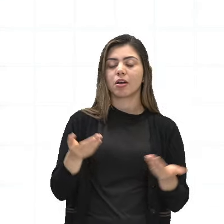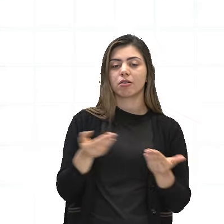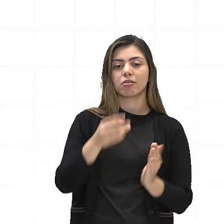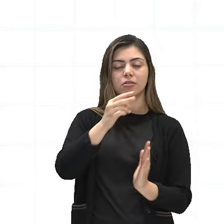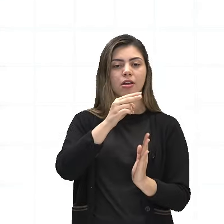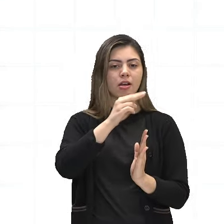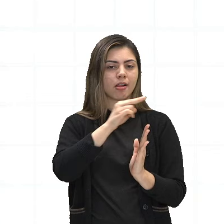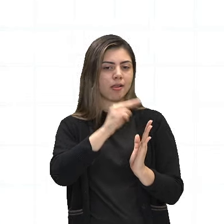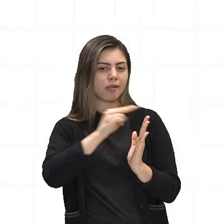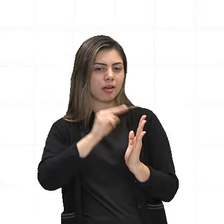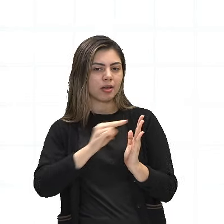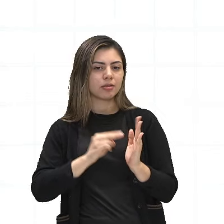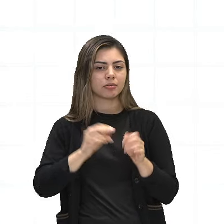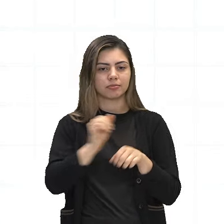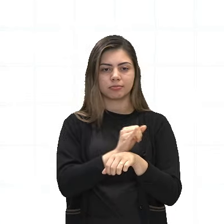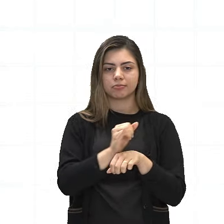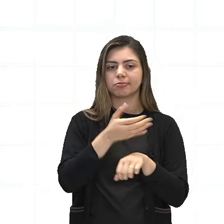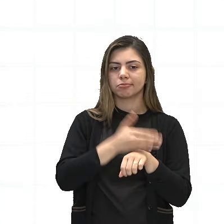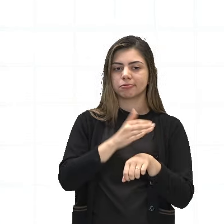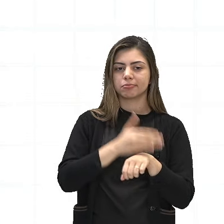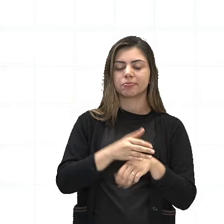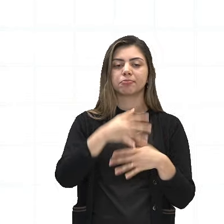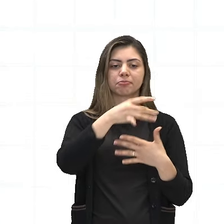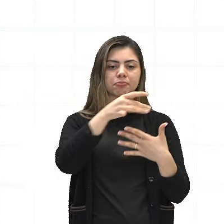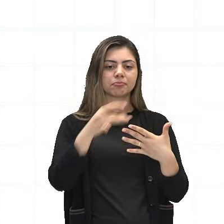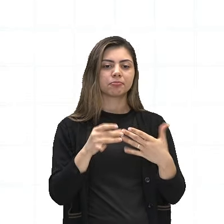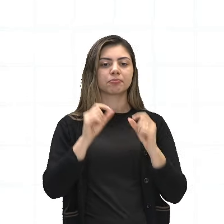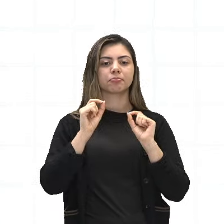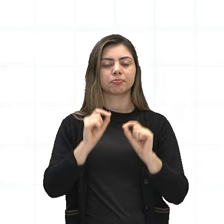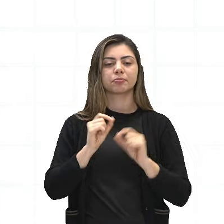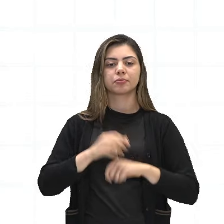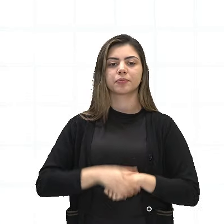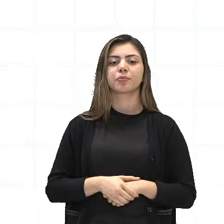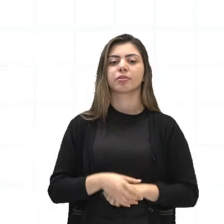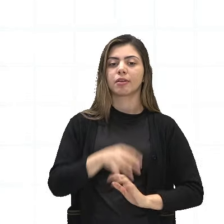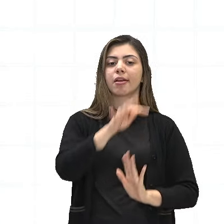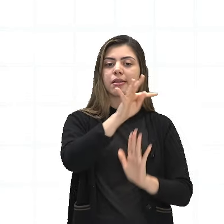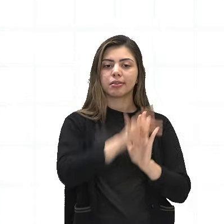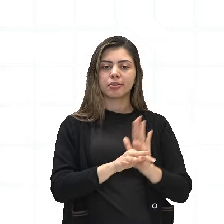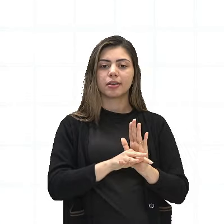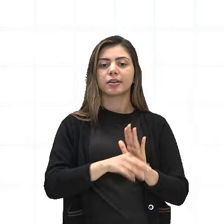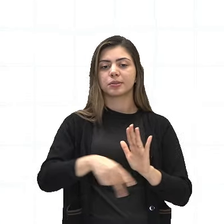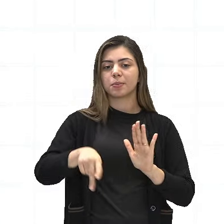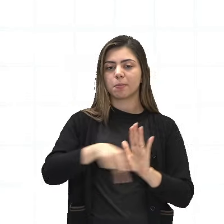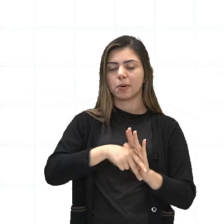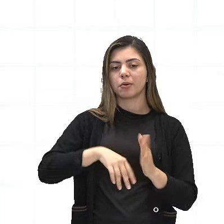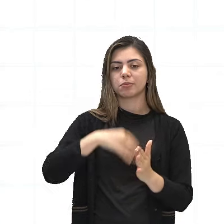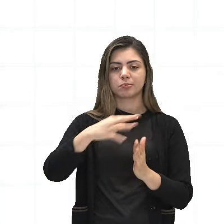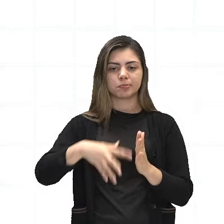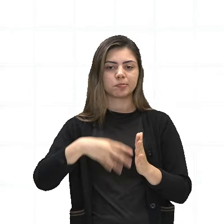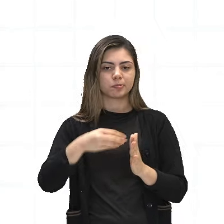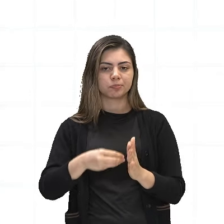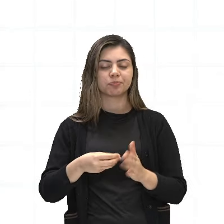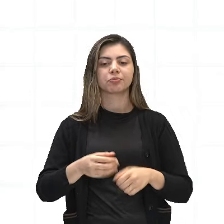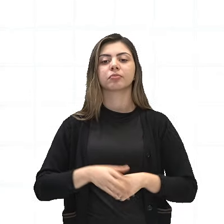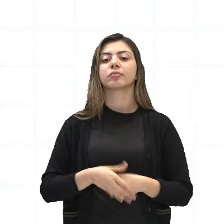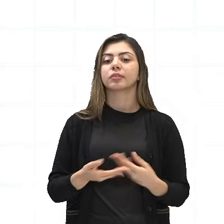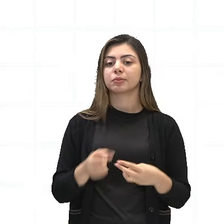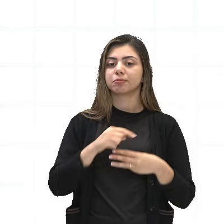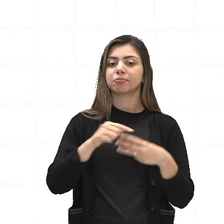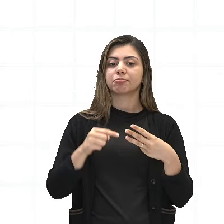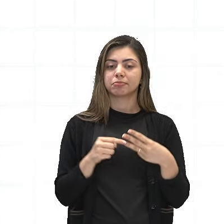às práticas de leitura, com detalhamento, em textos regionalizados